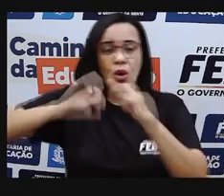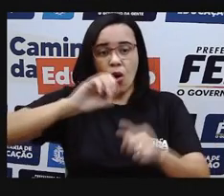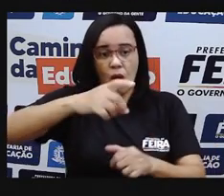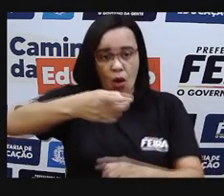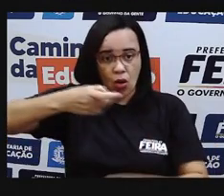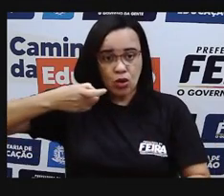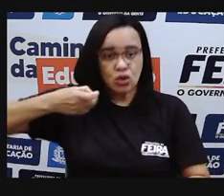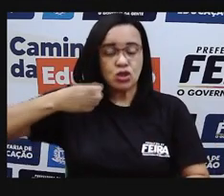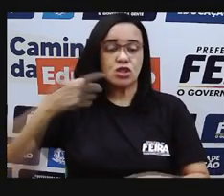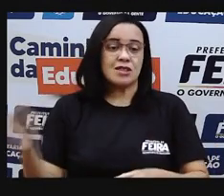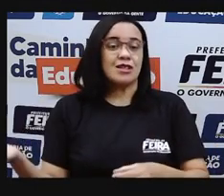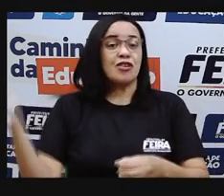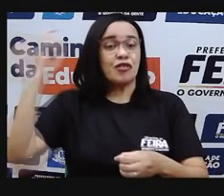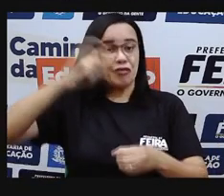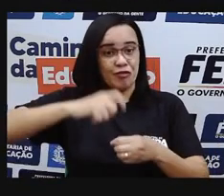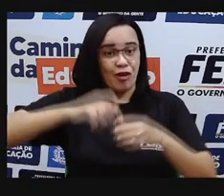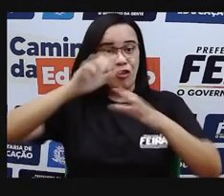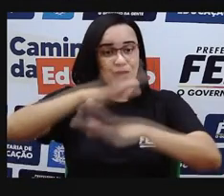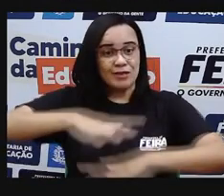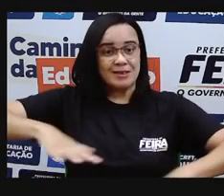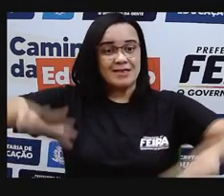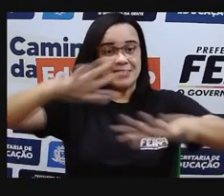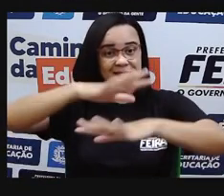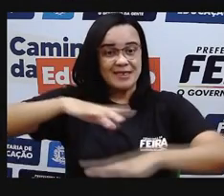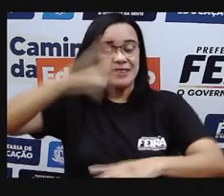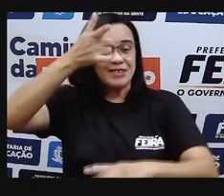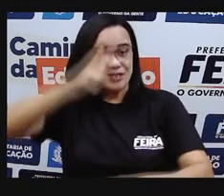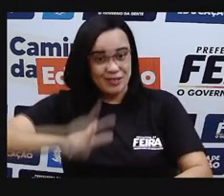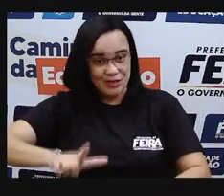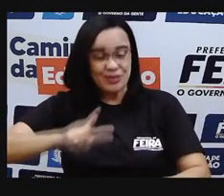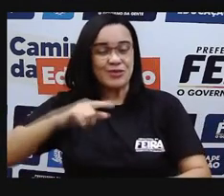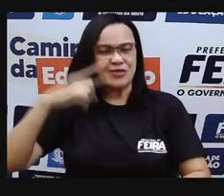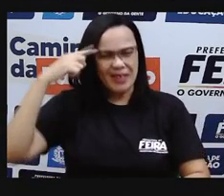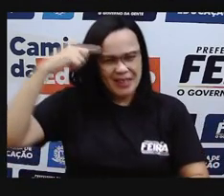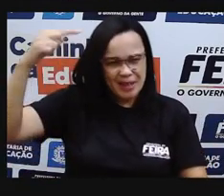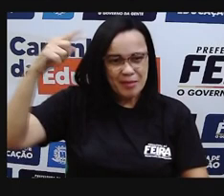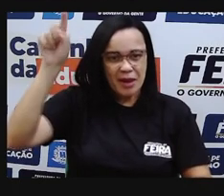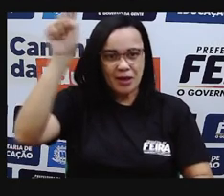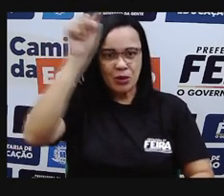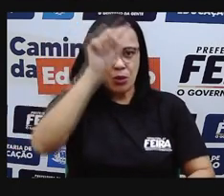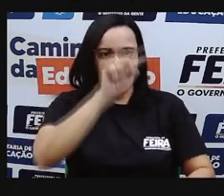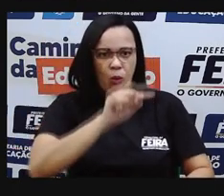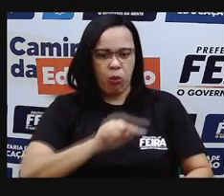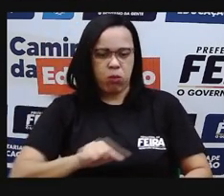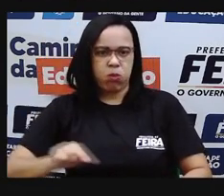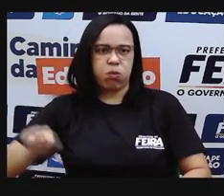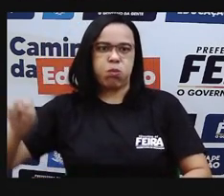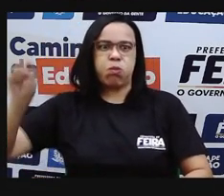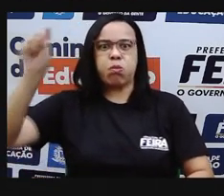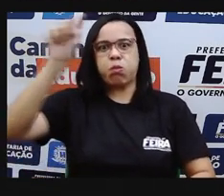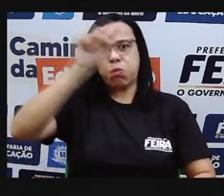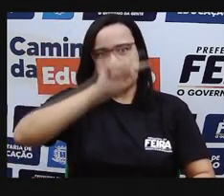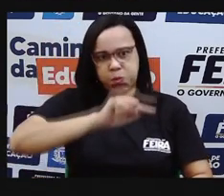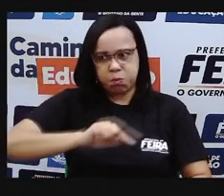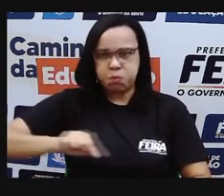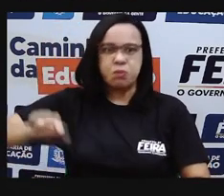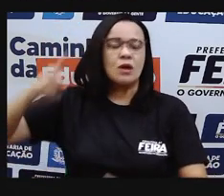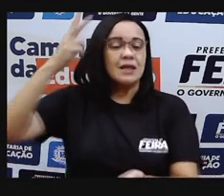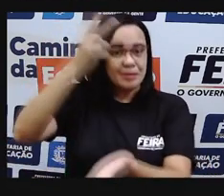E ele retorna para a atmosfera. E aí, por isso que a gente diz que é um ciclo, que é uma constante produção e